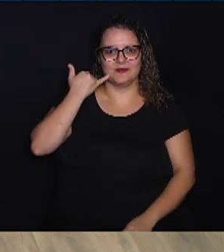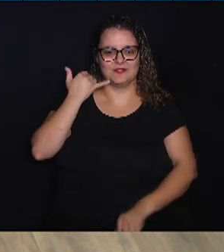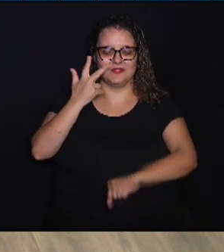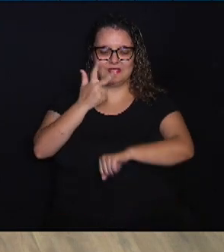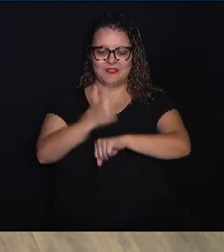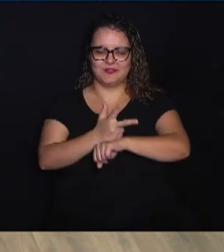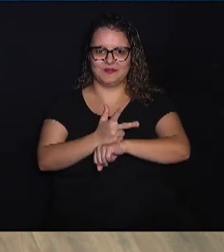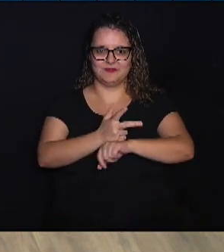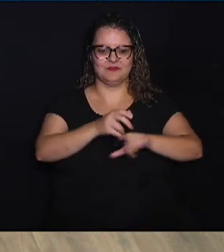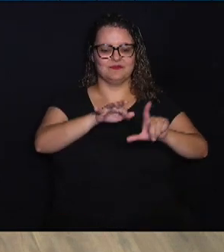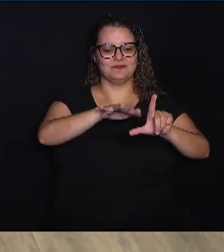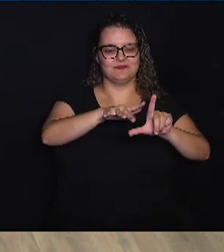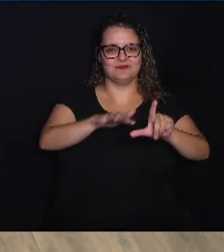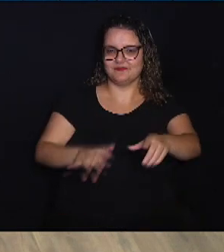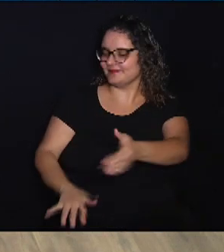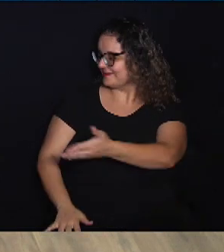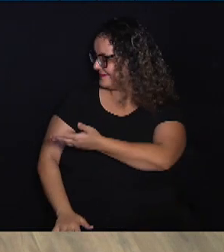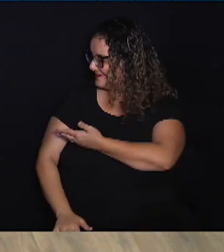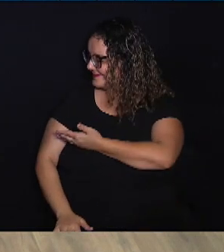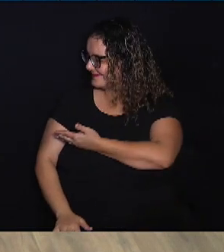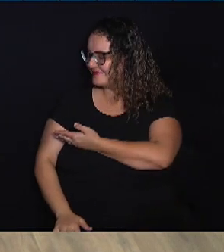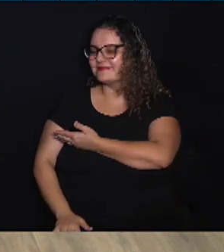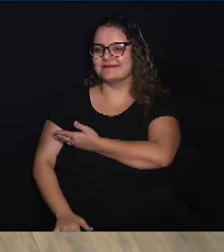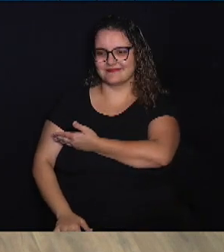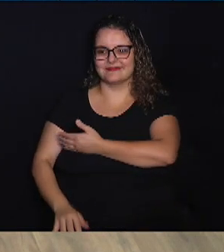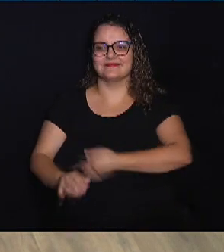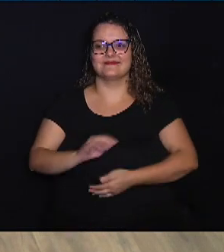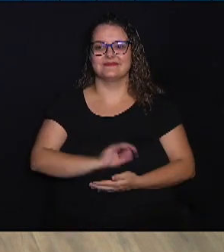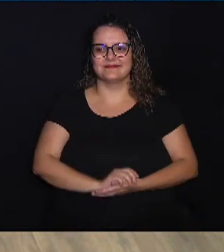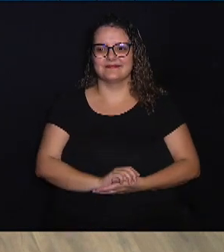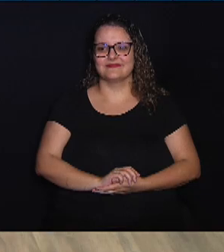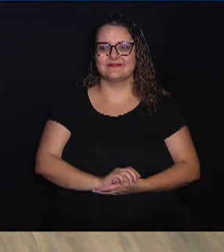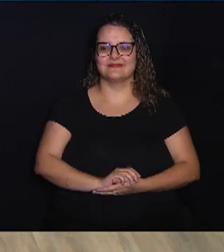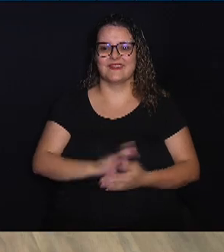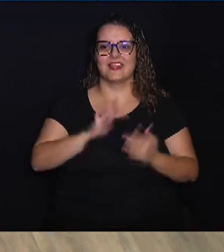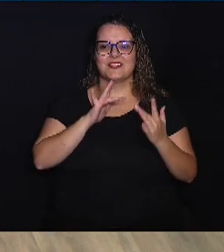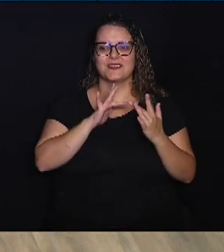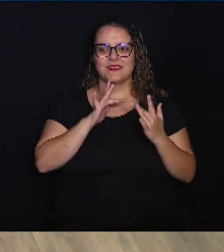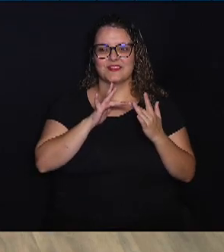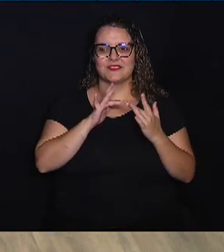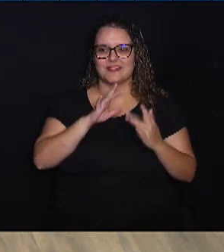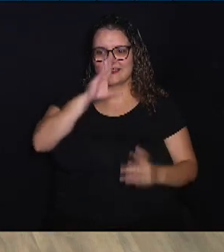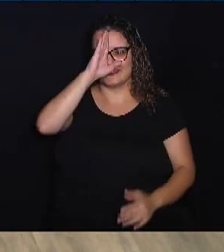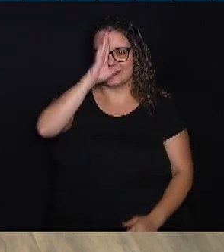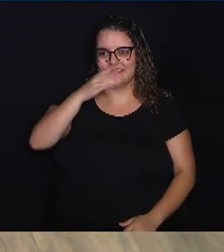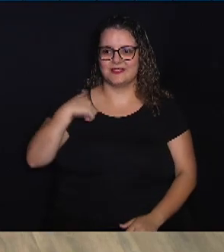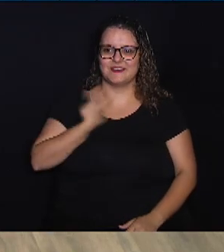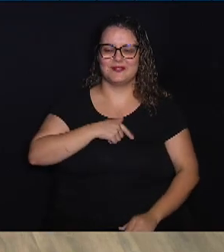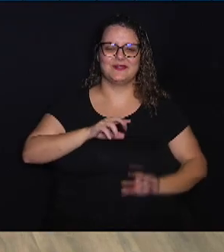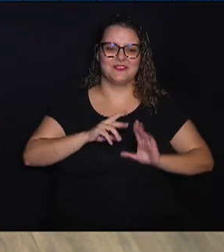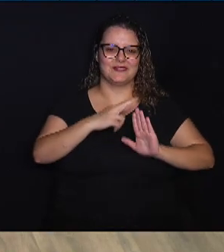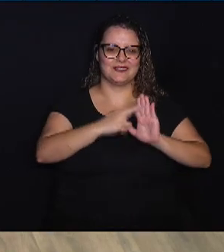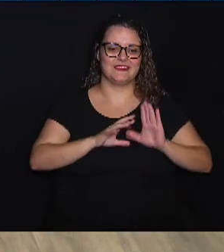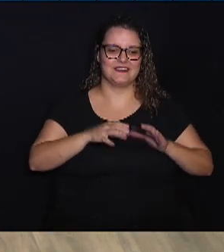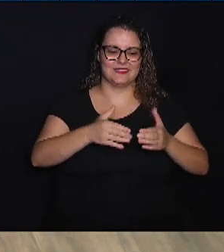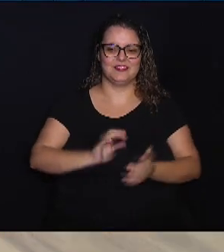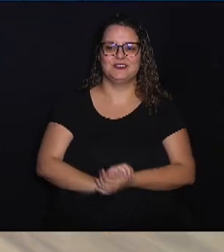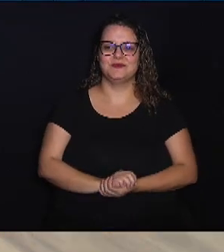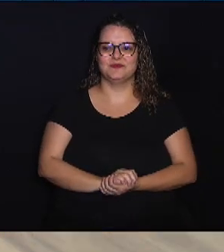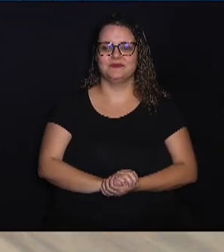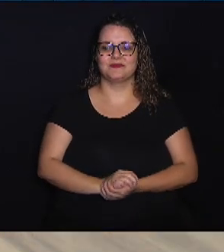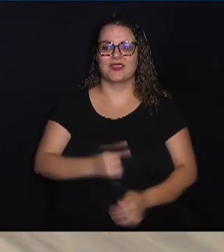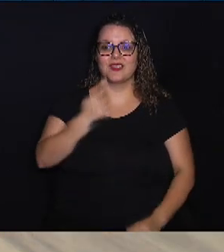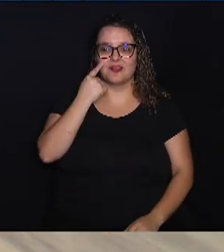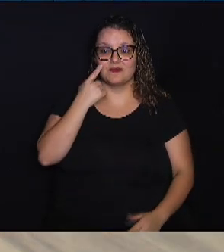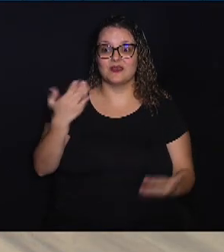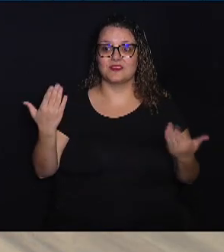celular para o QR Code que aparece aí no seu vídeo e aí você já entra em contato direto com a nossa redação. Confira